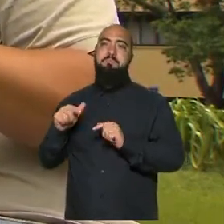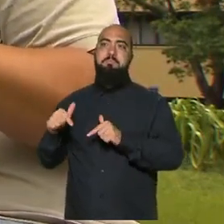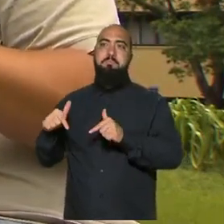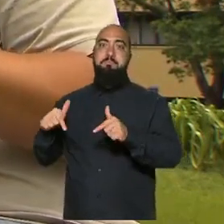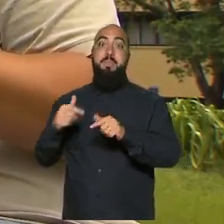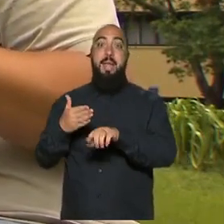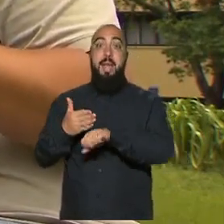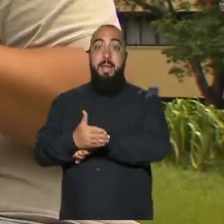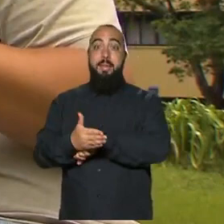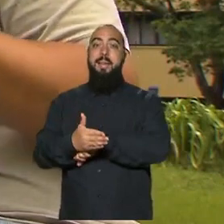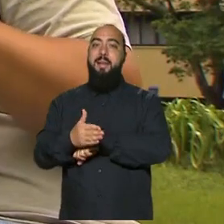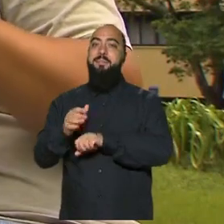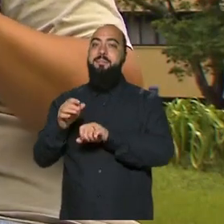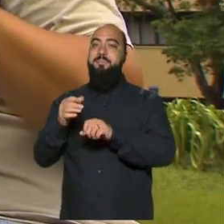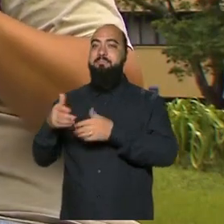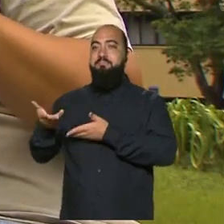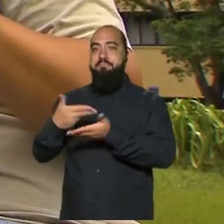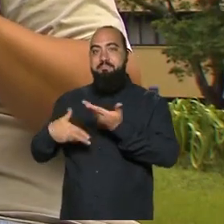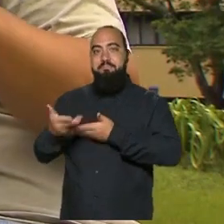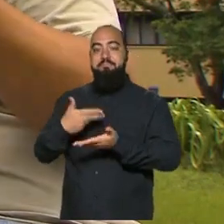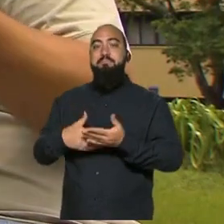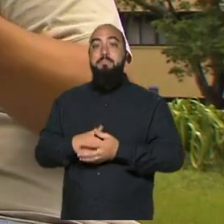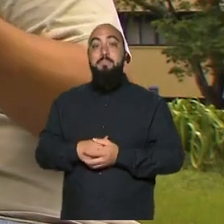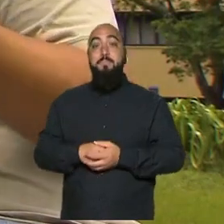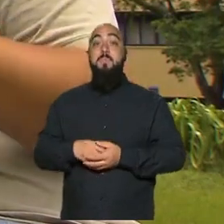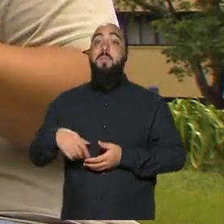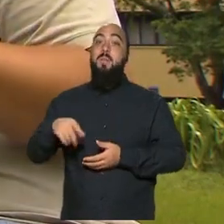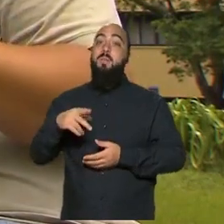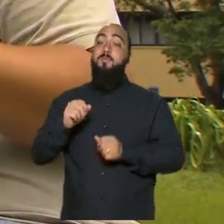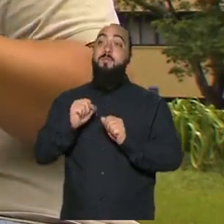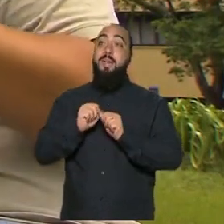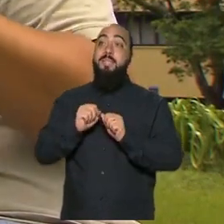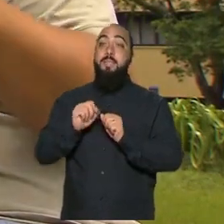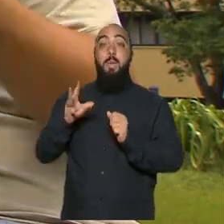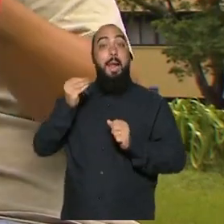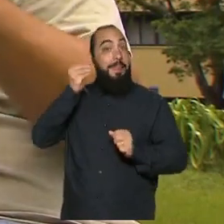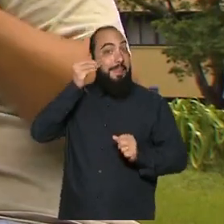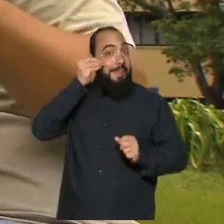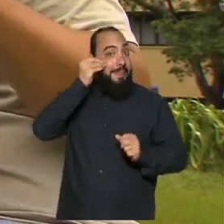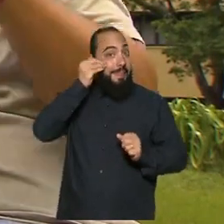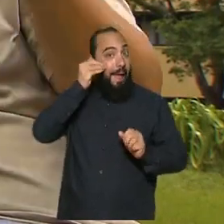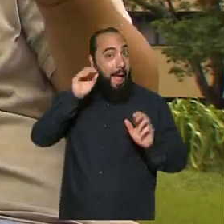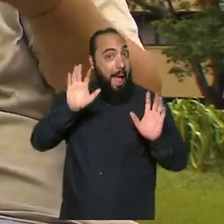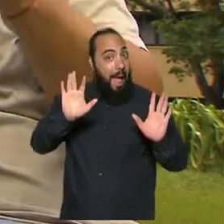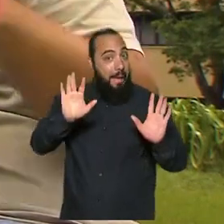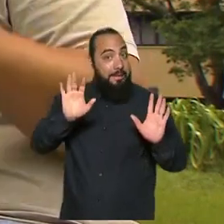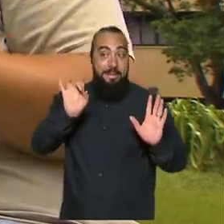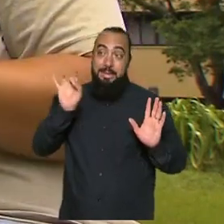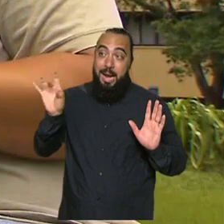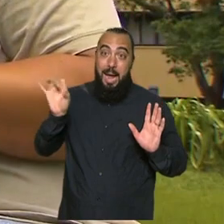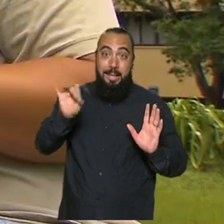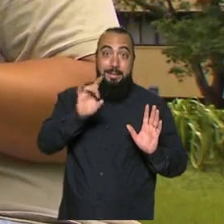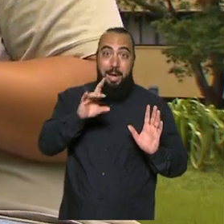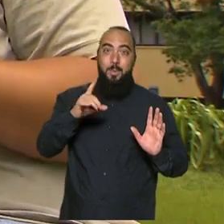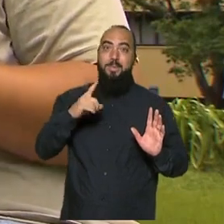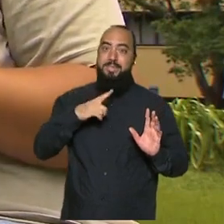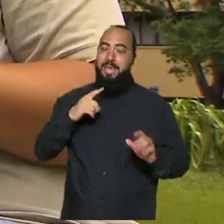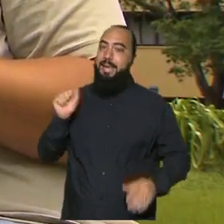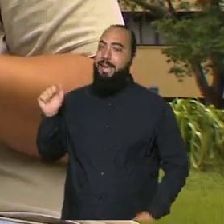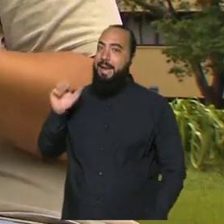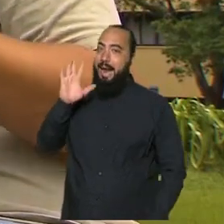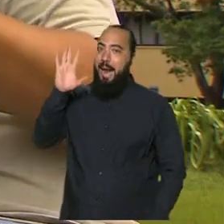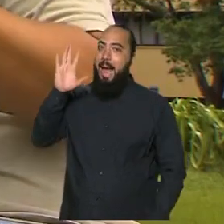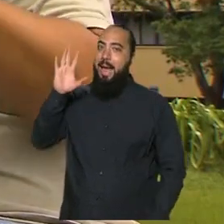circuito. Como a gente estava num piloto e tem as questões de cada animação um custo maior,